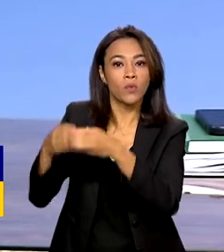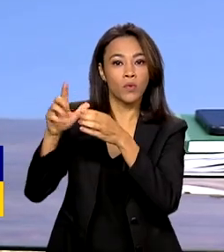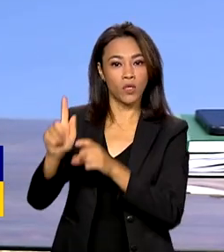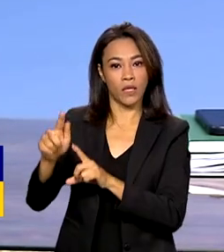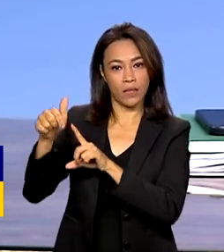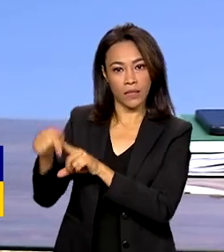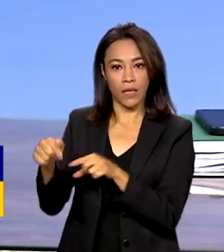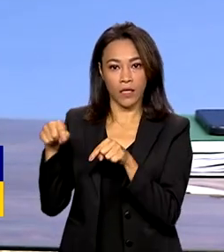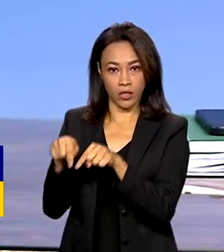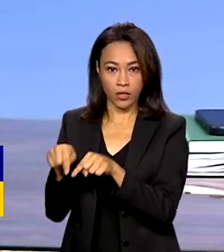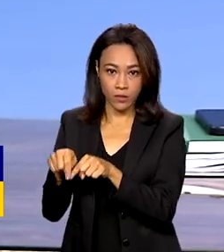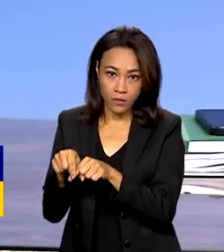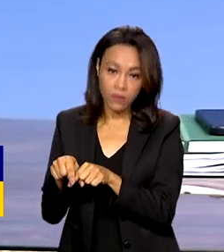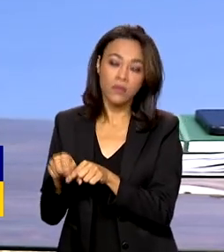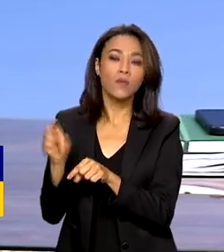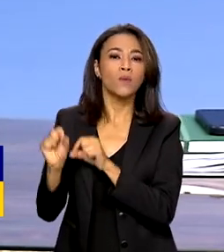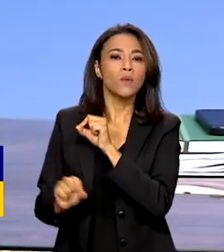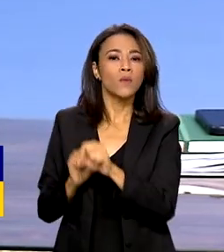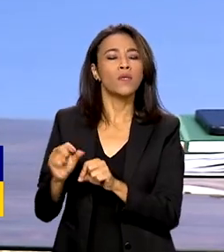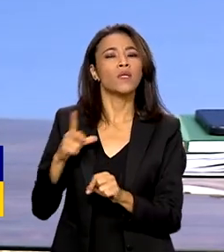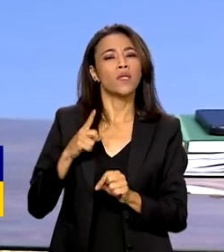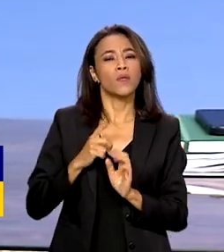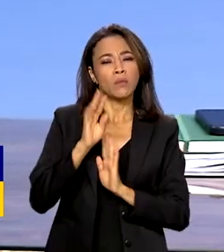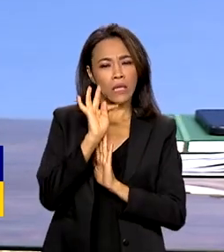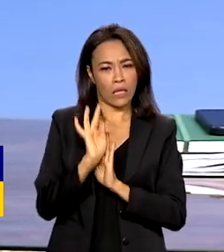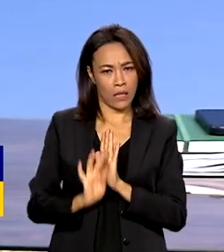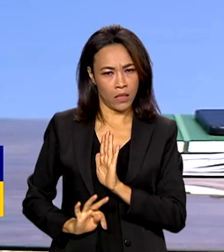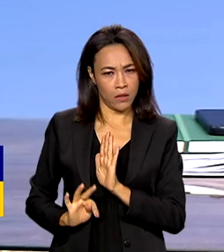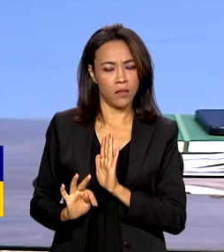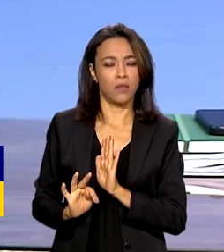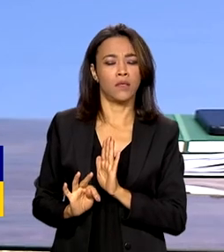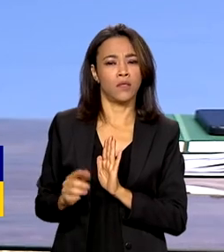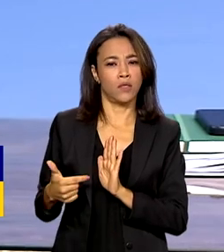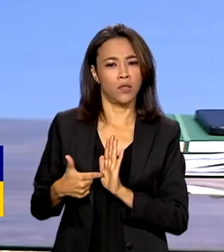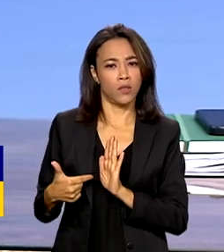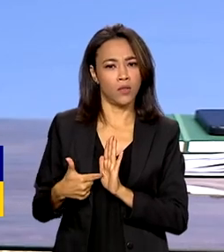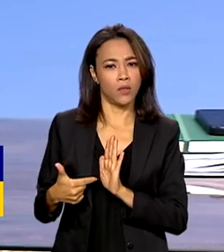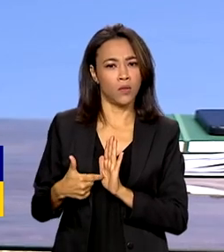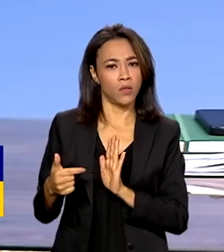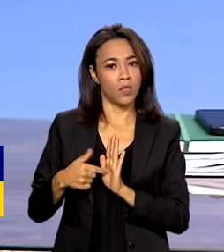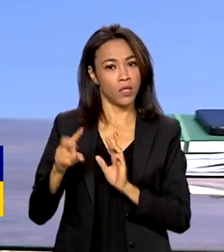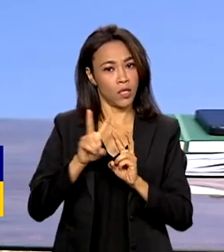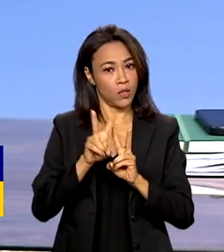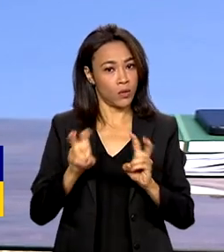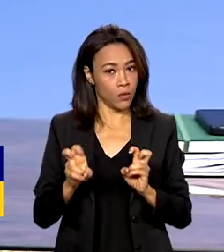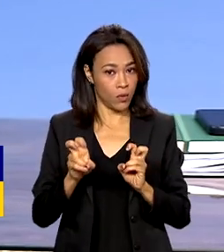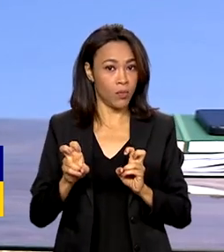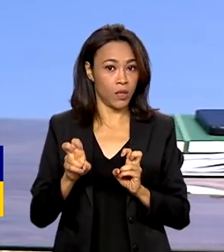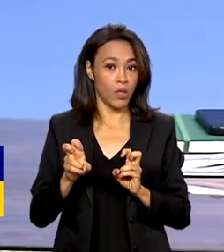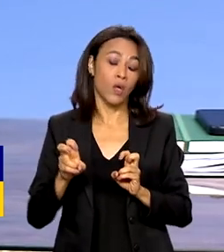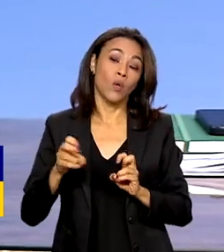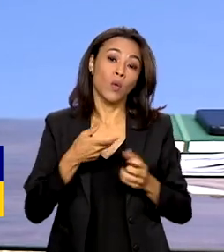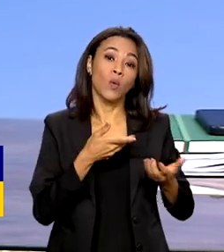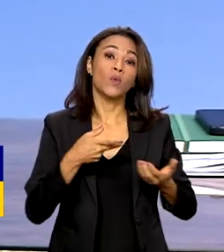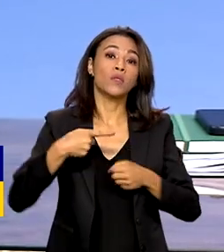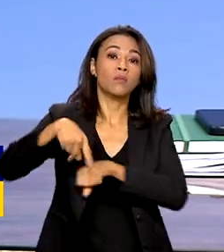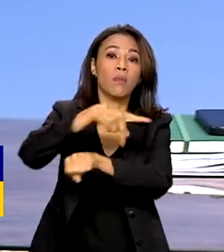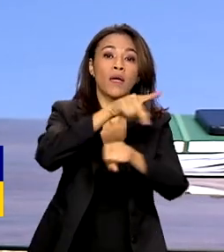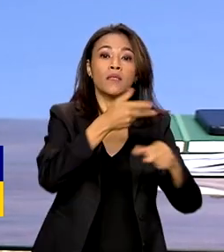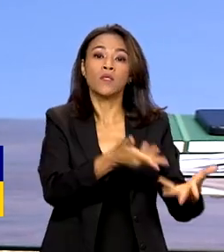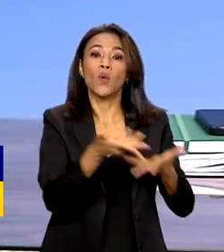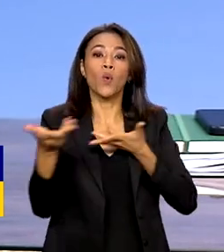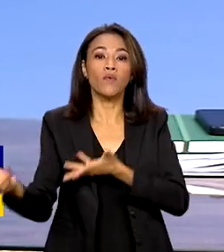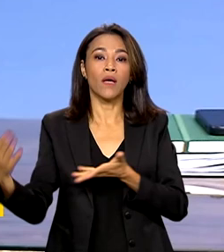negociado um texto, que é uma declaração do G7 com os países convidados. E esse texto é basicamente